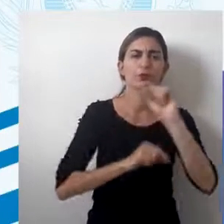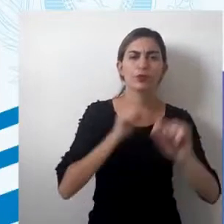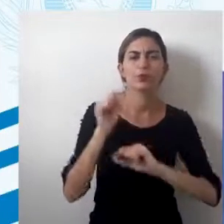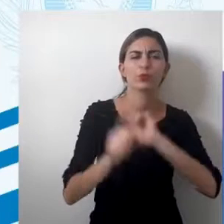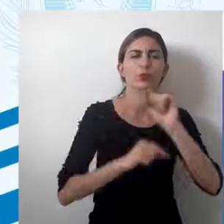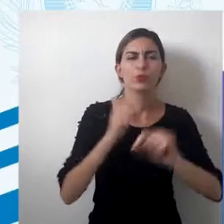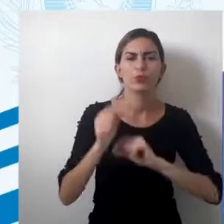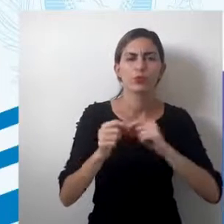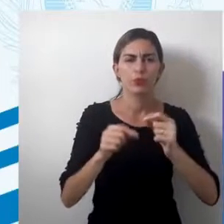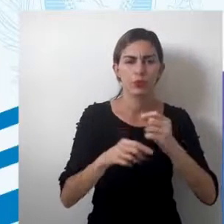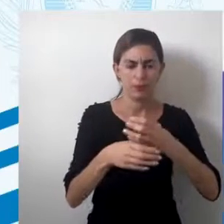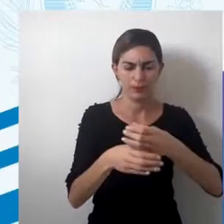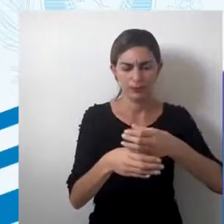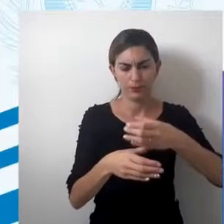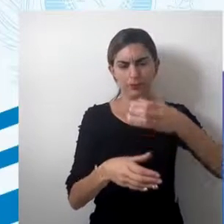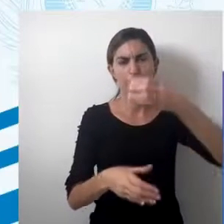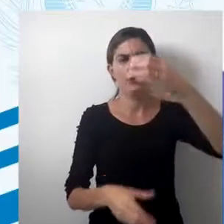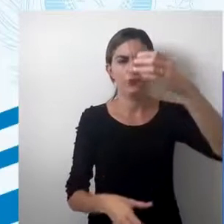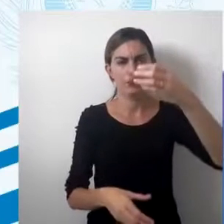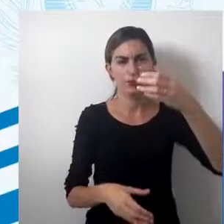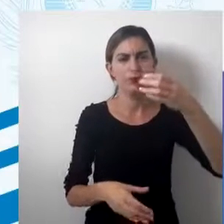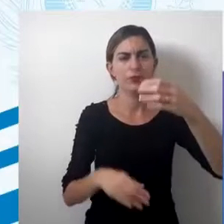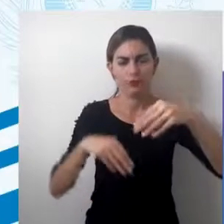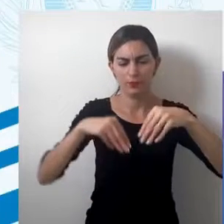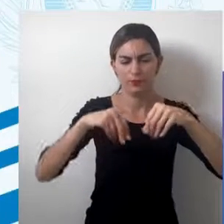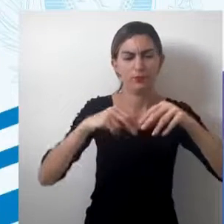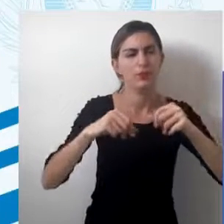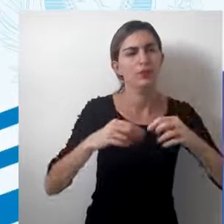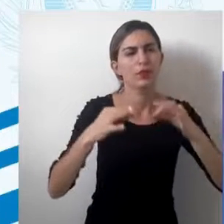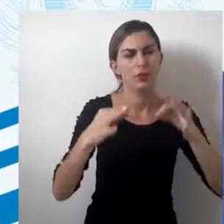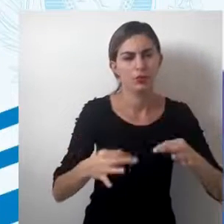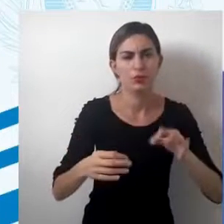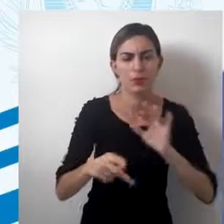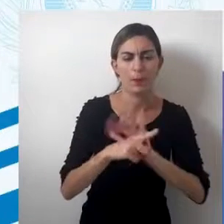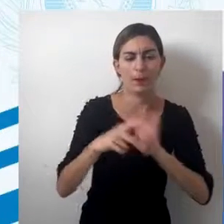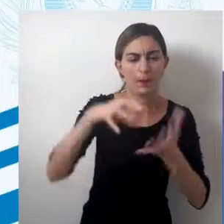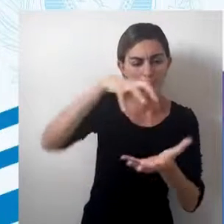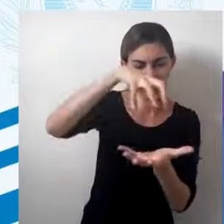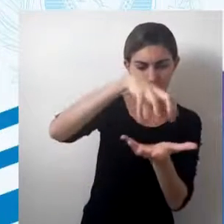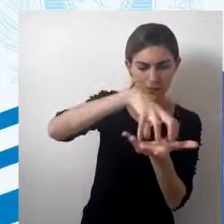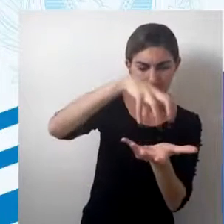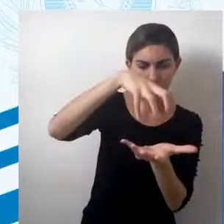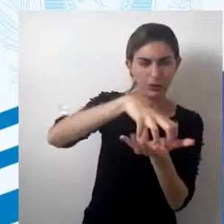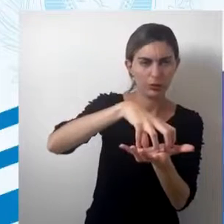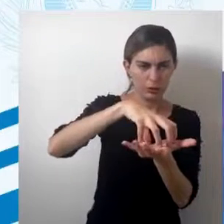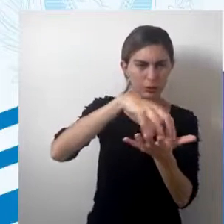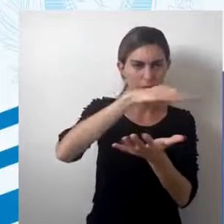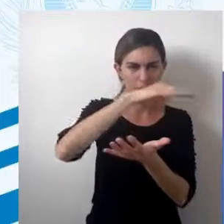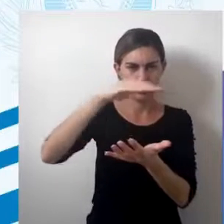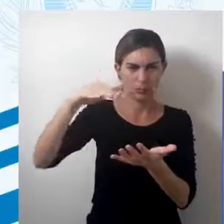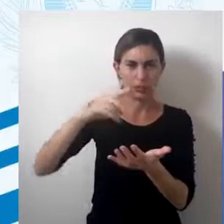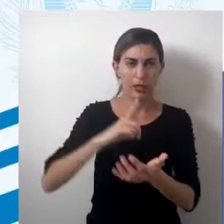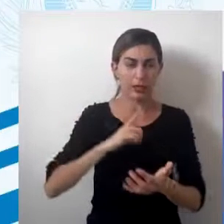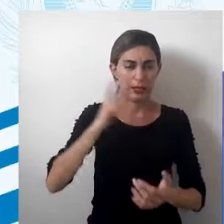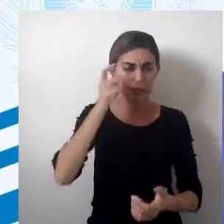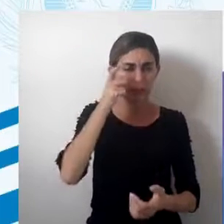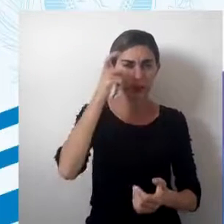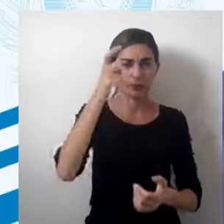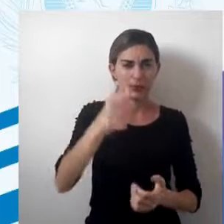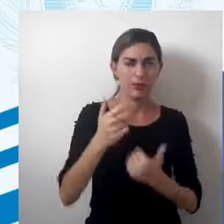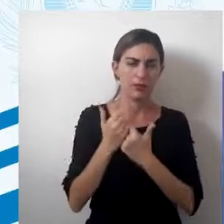toca a esfericidade da Terra é justamente a parte central desse cilindro, então ela tem uma